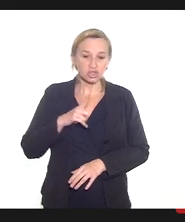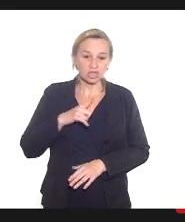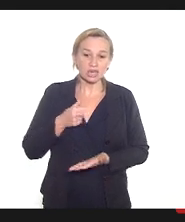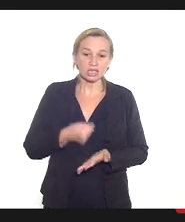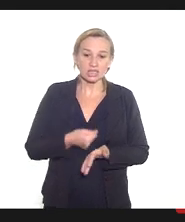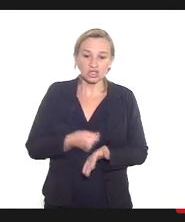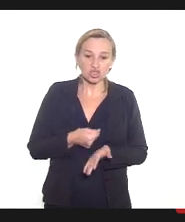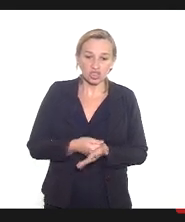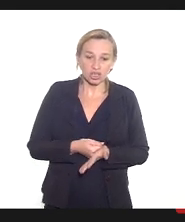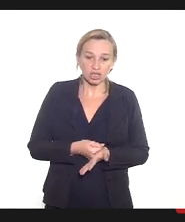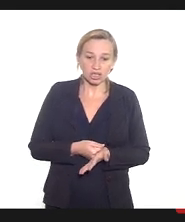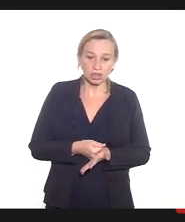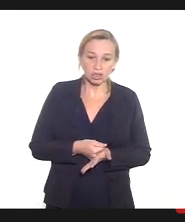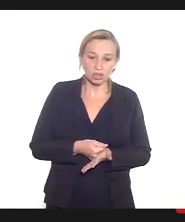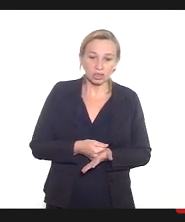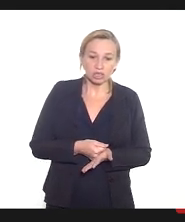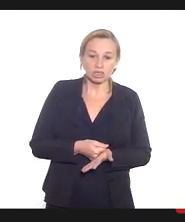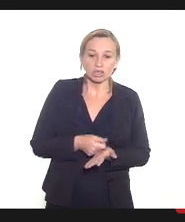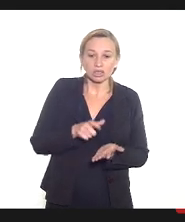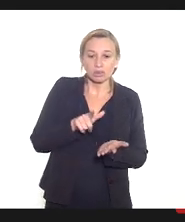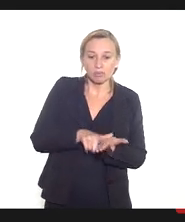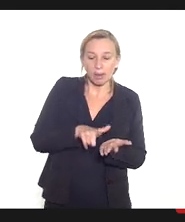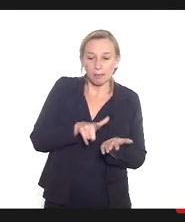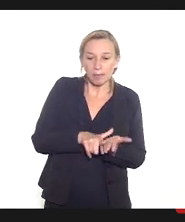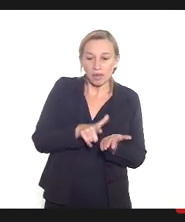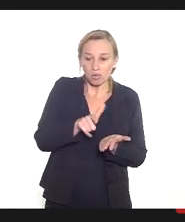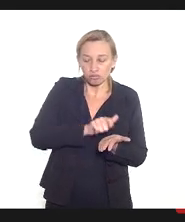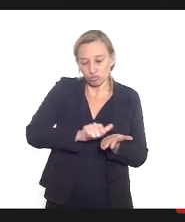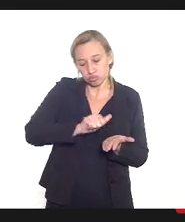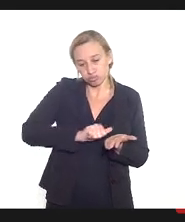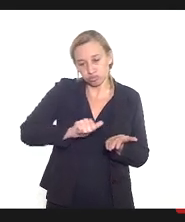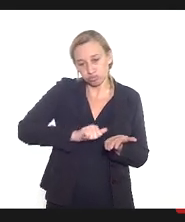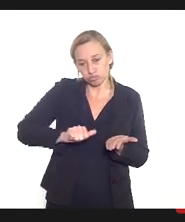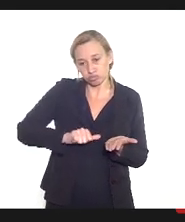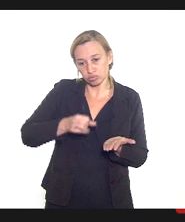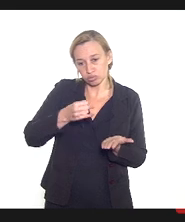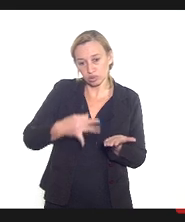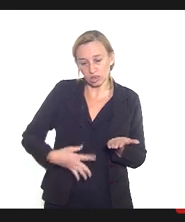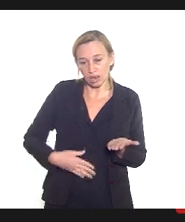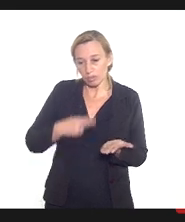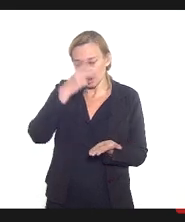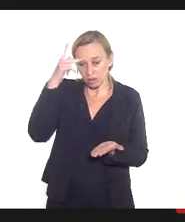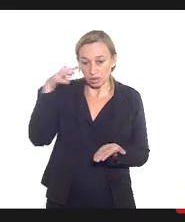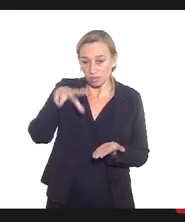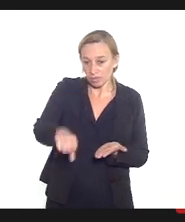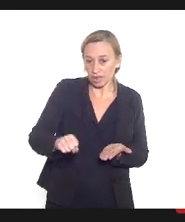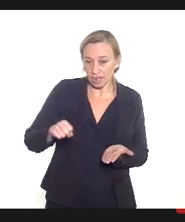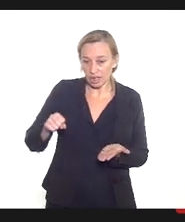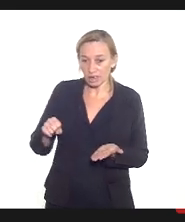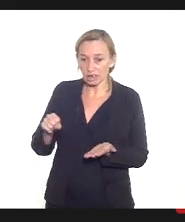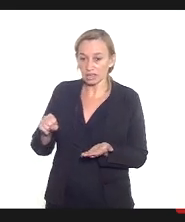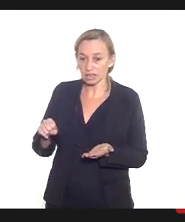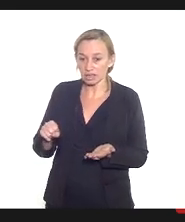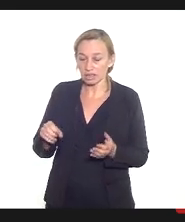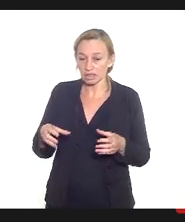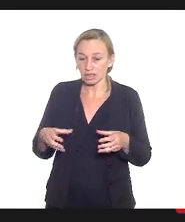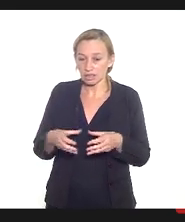exigência de ter um termo de esclarecimento que essa pessoa tem que pegar na unidade de saúde